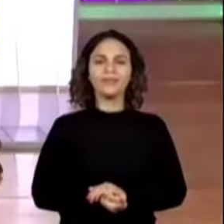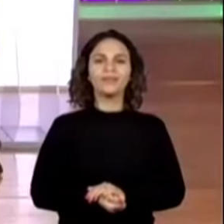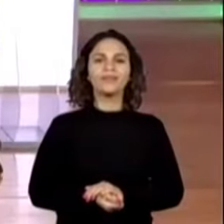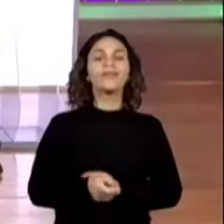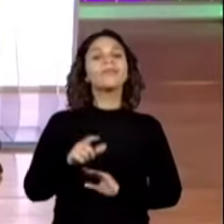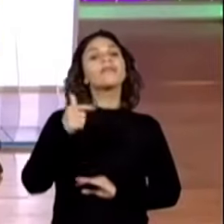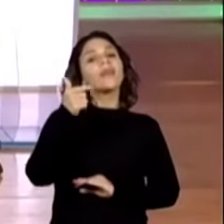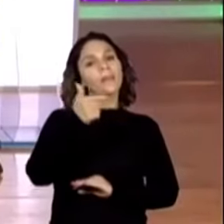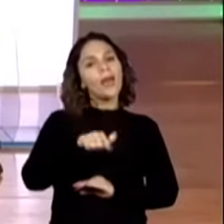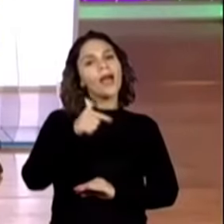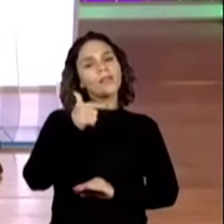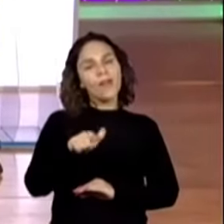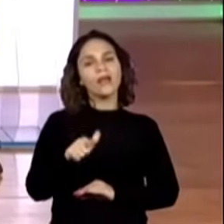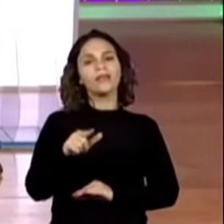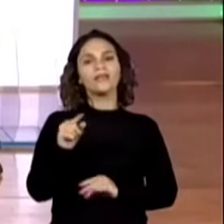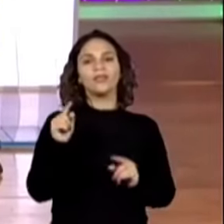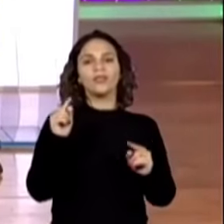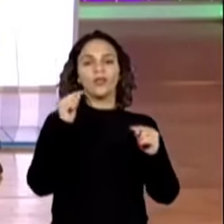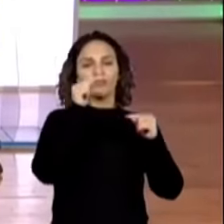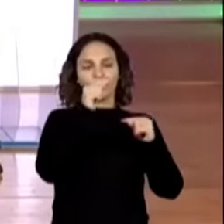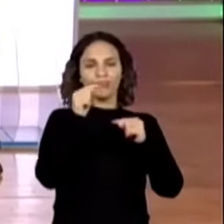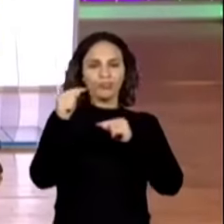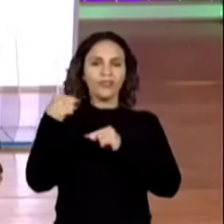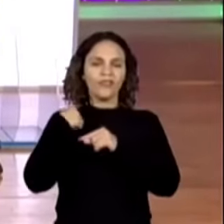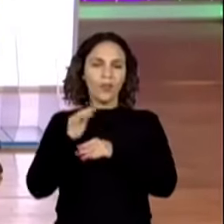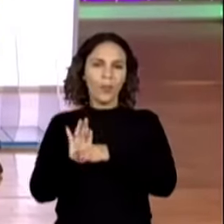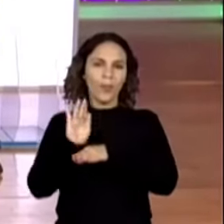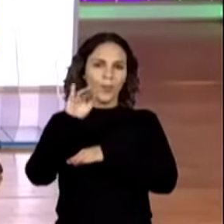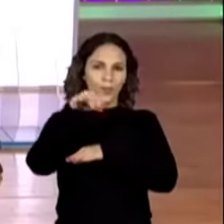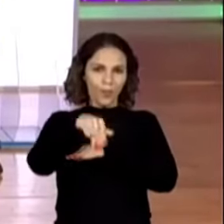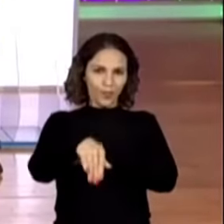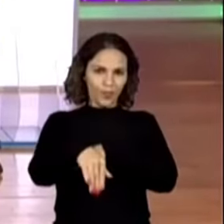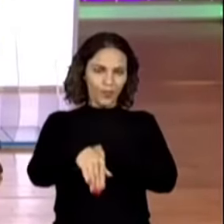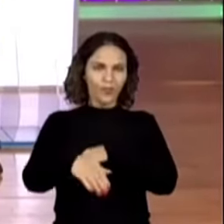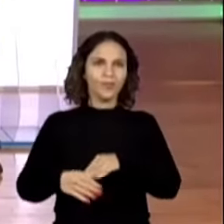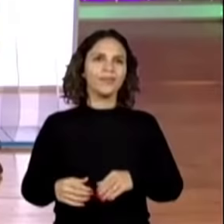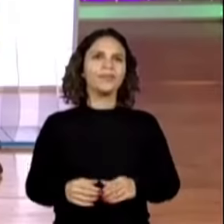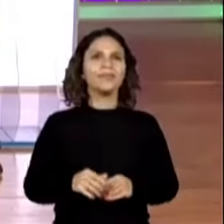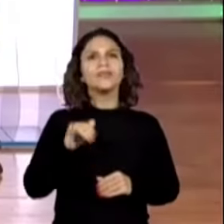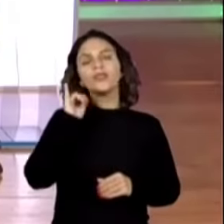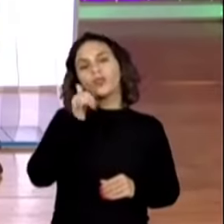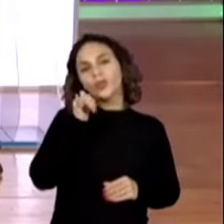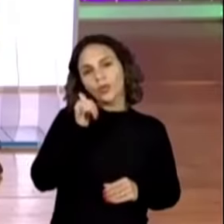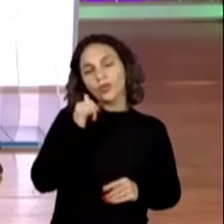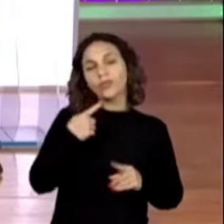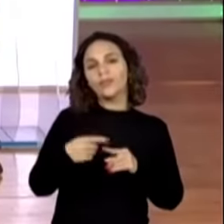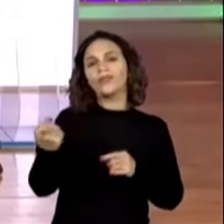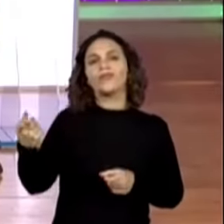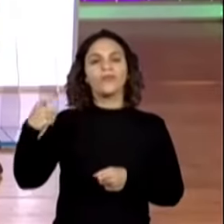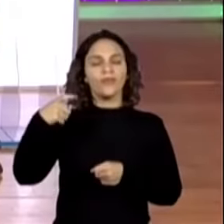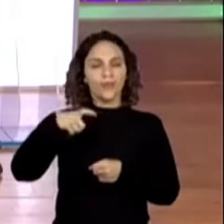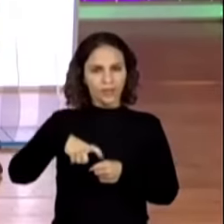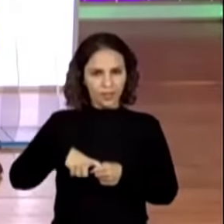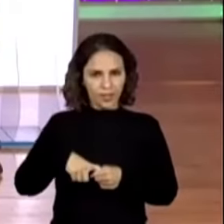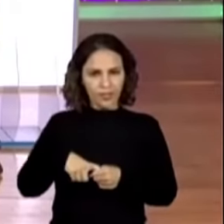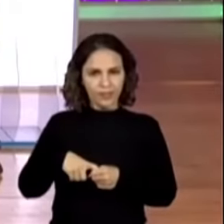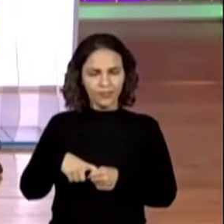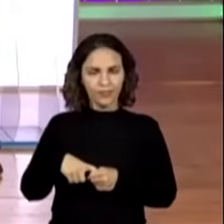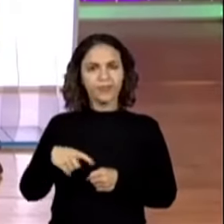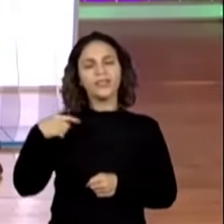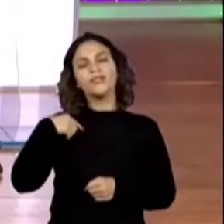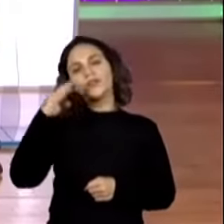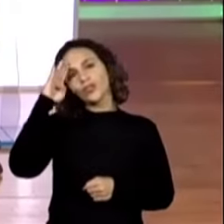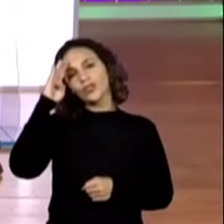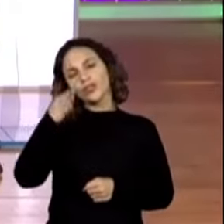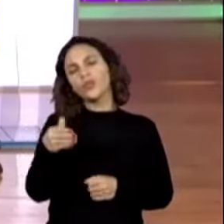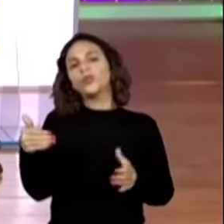mais alguns trechos, eu vou pular ou uns trechos de contos, porque nós vamos voltar neles. E eu vou direto para a